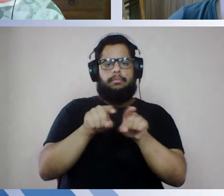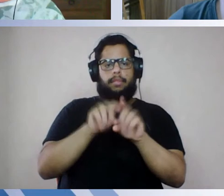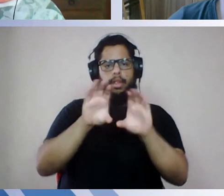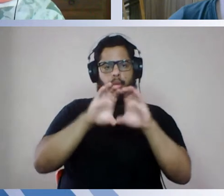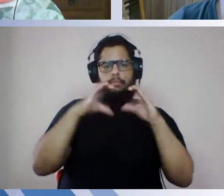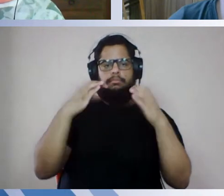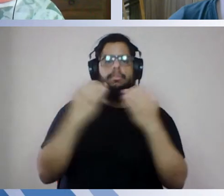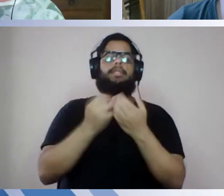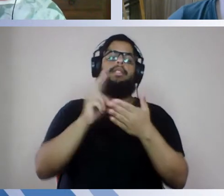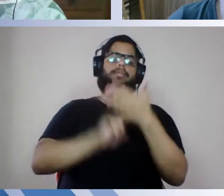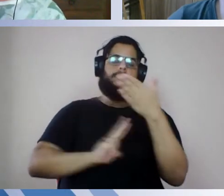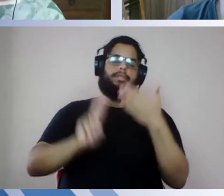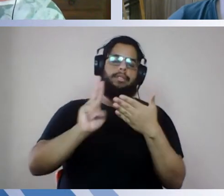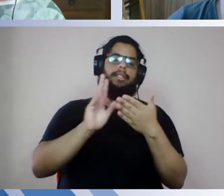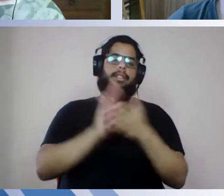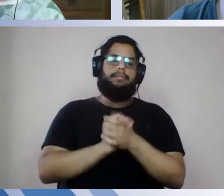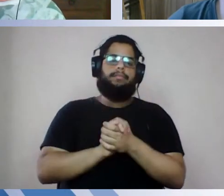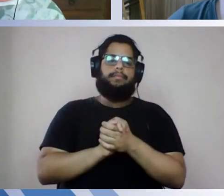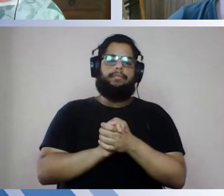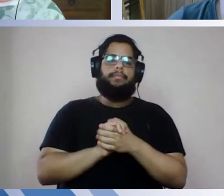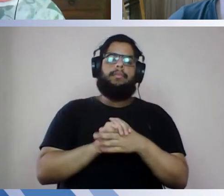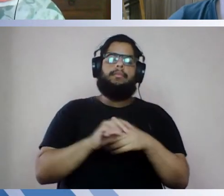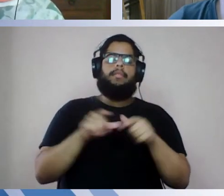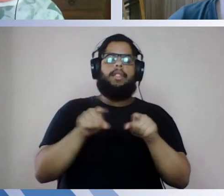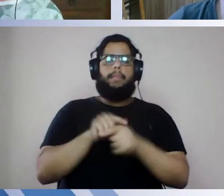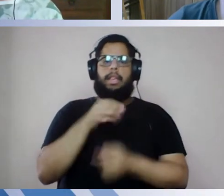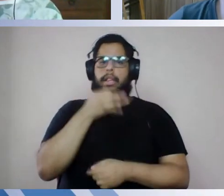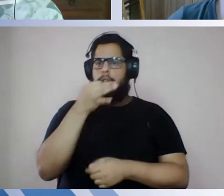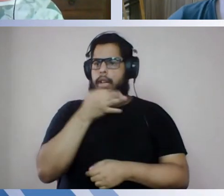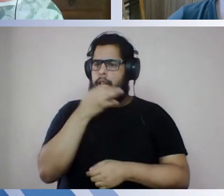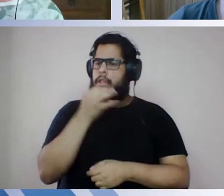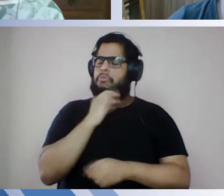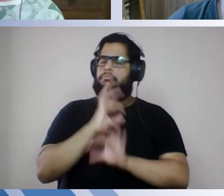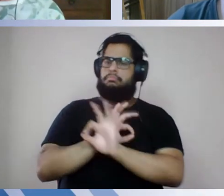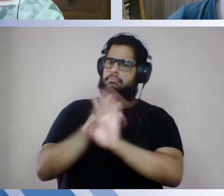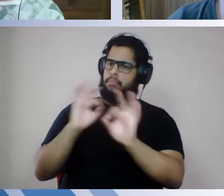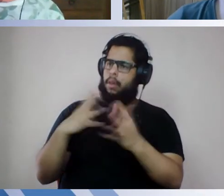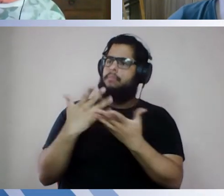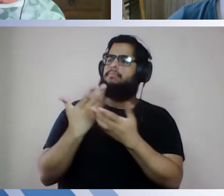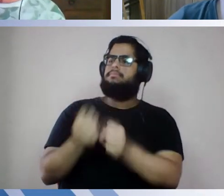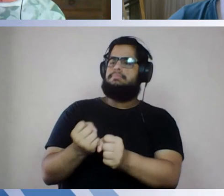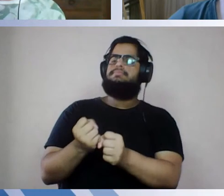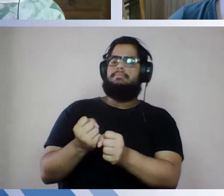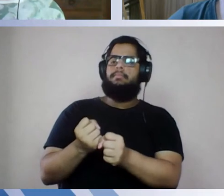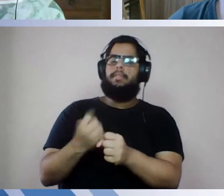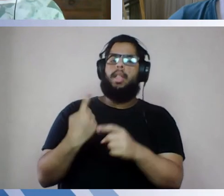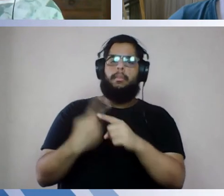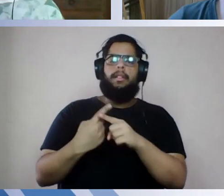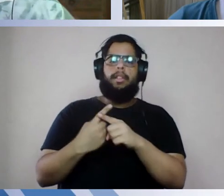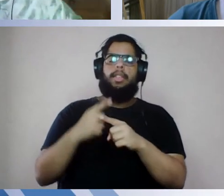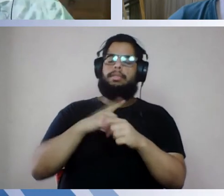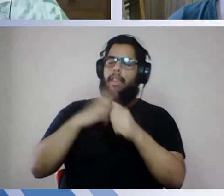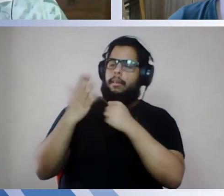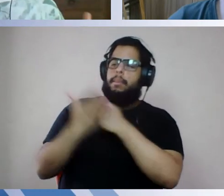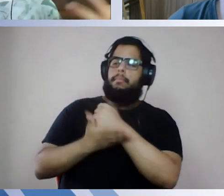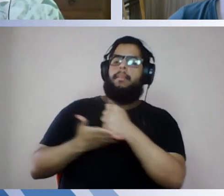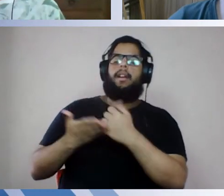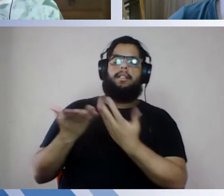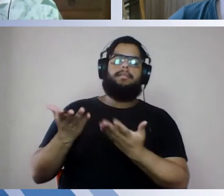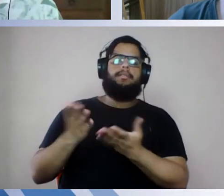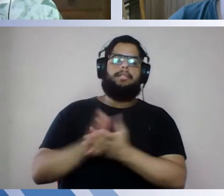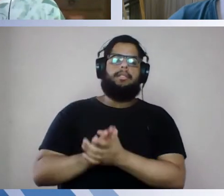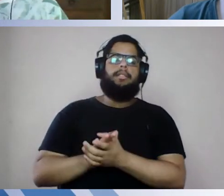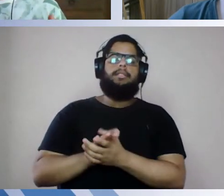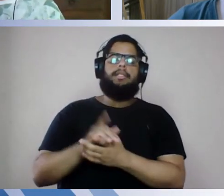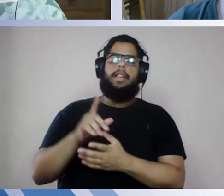universitária por isso, né, todas as críticas foram super bem-vindas, porque todas procedem, porque elas vêm sempre de algum